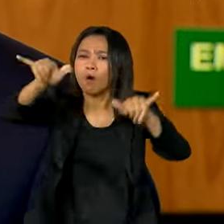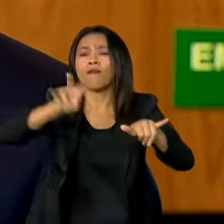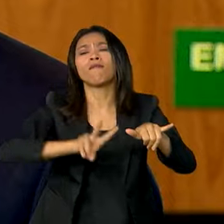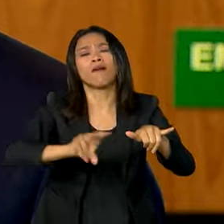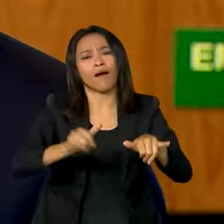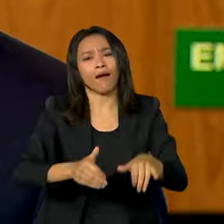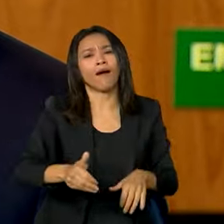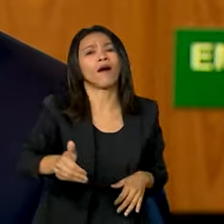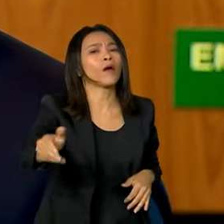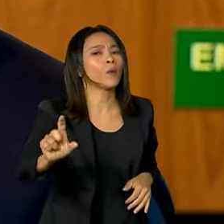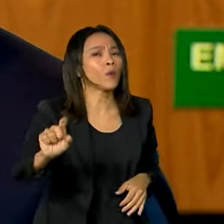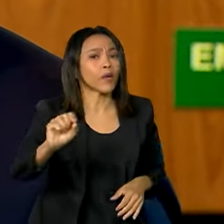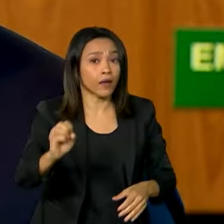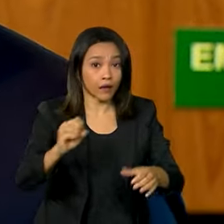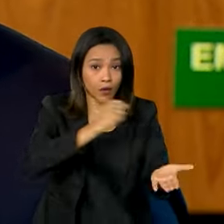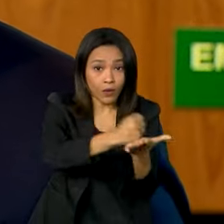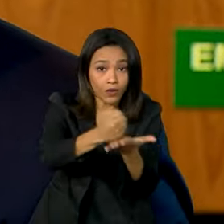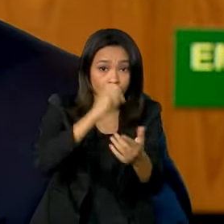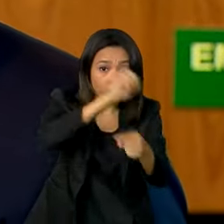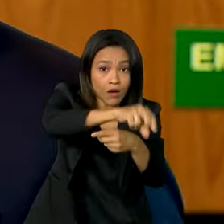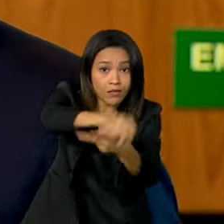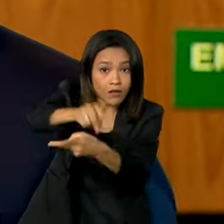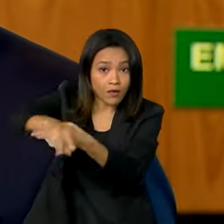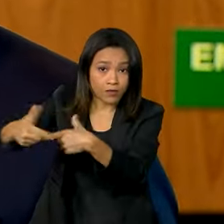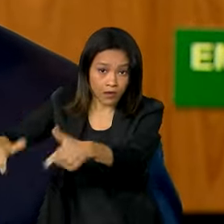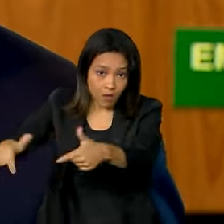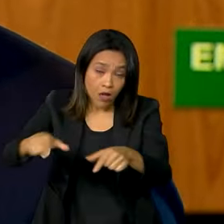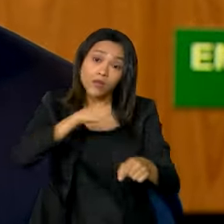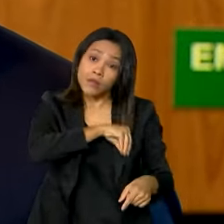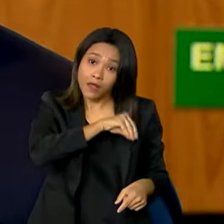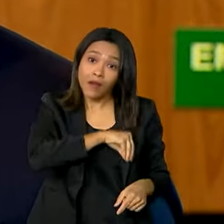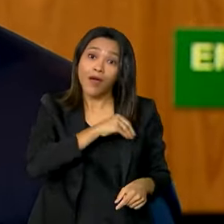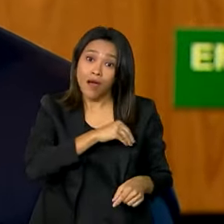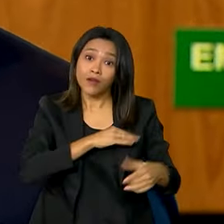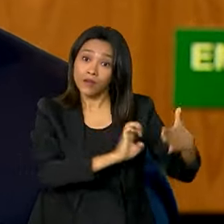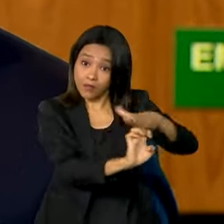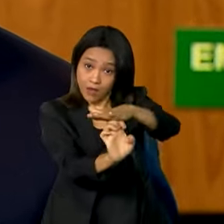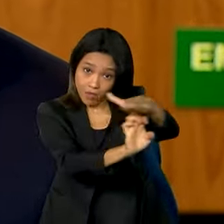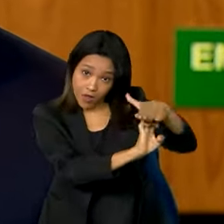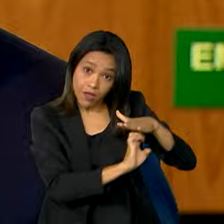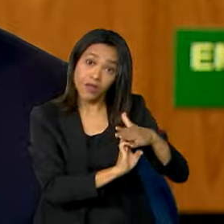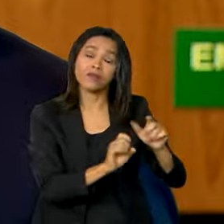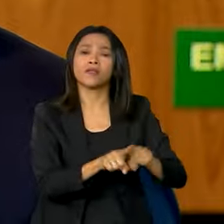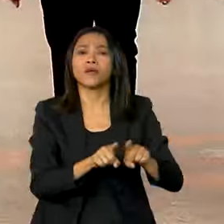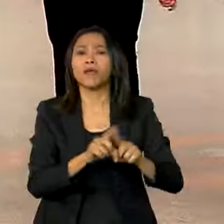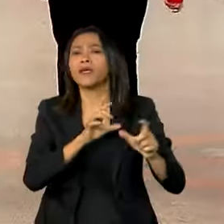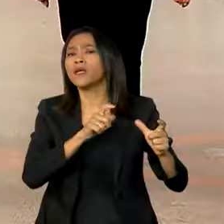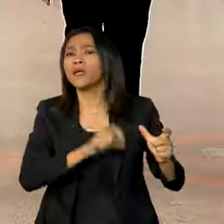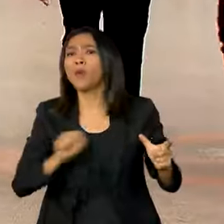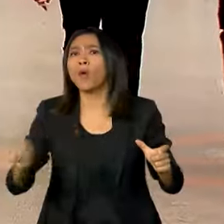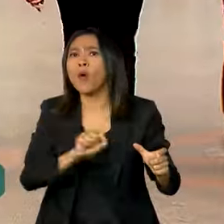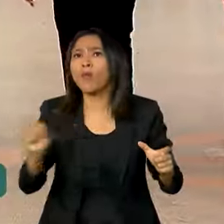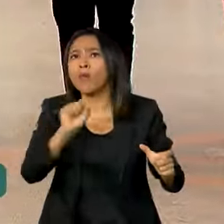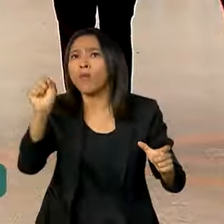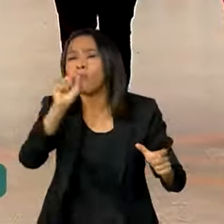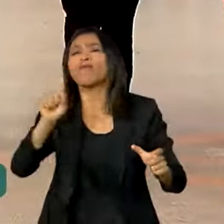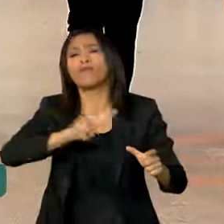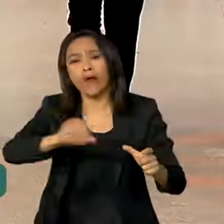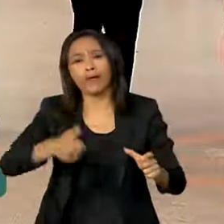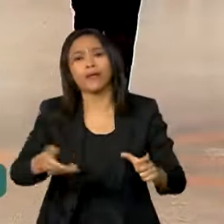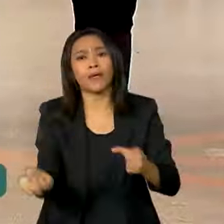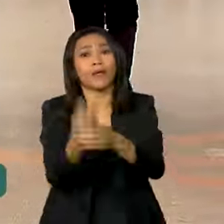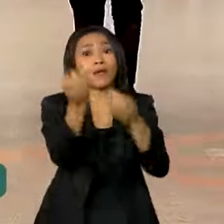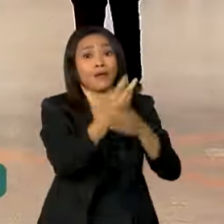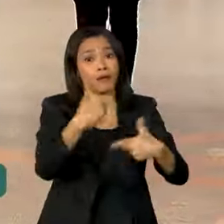gerar, Eduardo, emprego e renda não só nas companhias, mas vai gerar emprego e renda em cada destino. O Ministério de